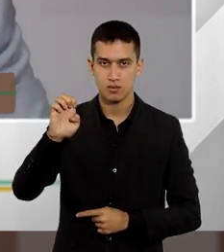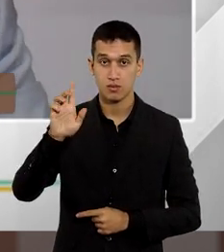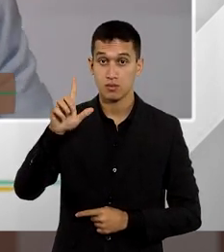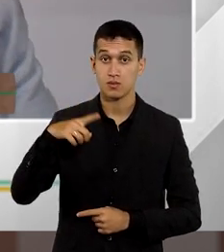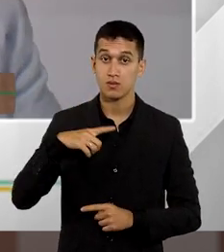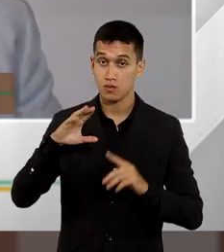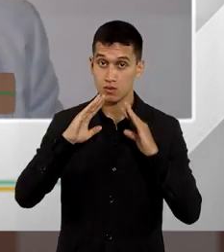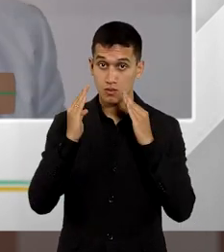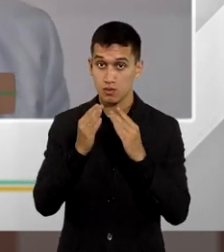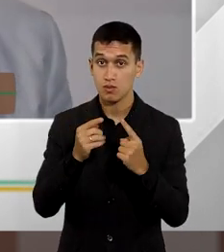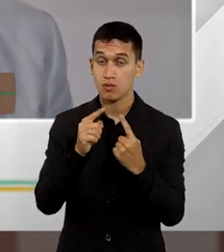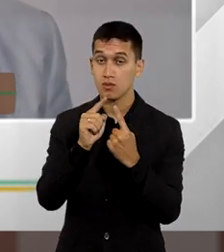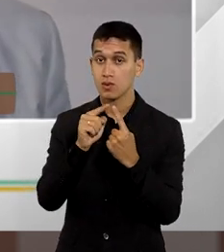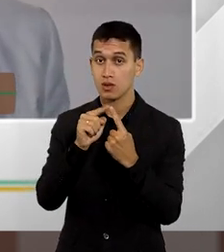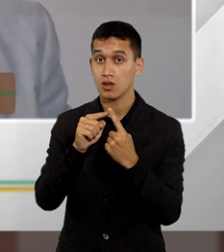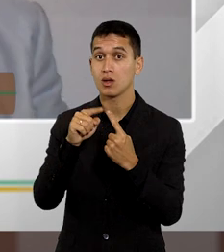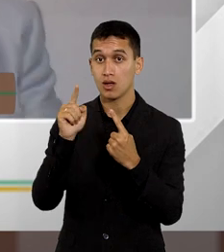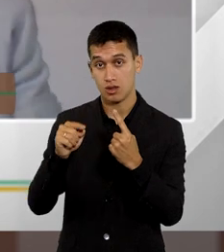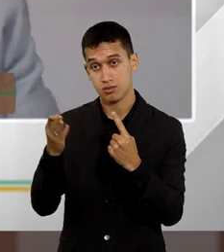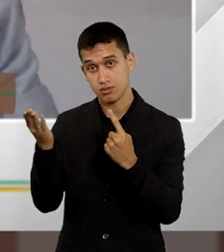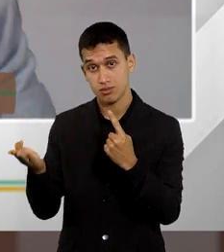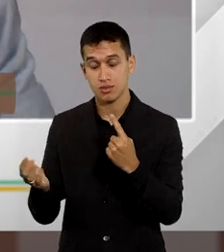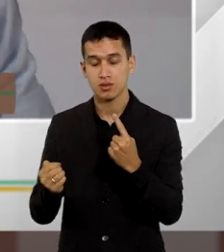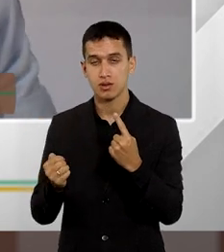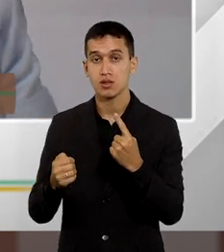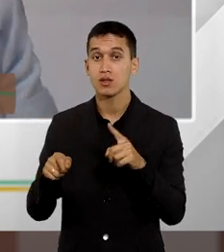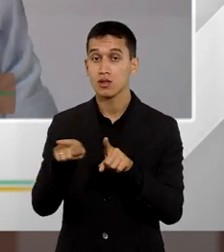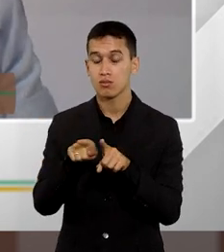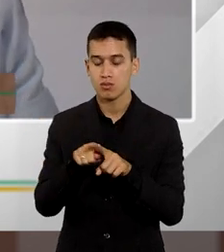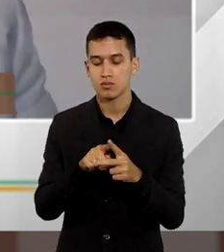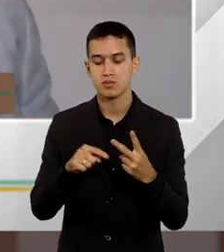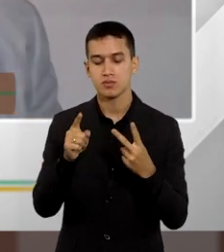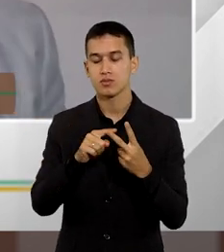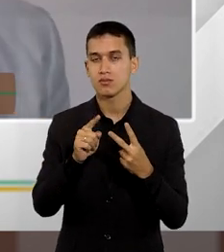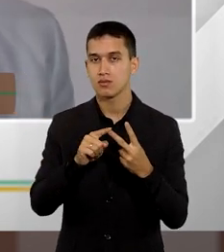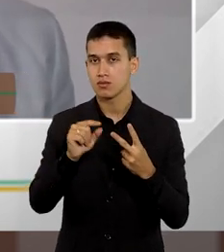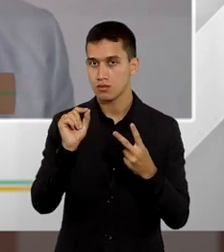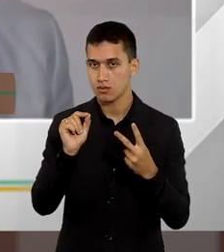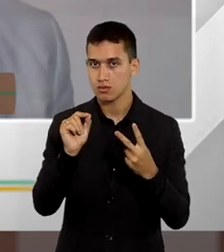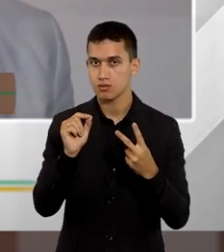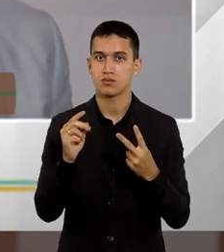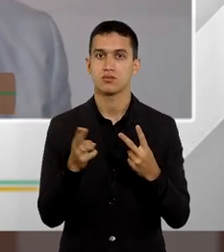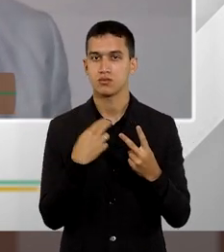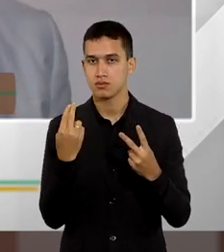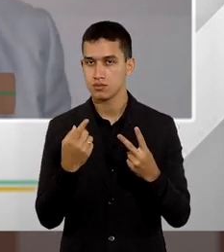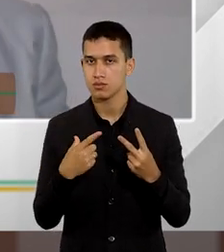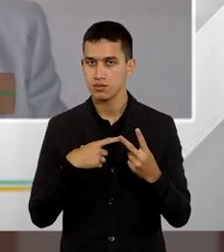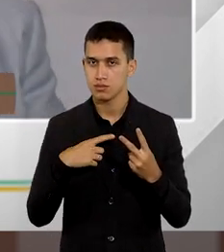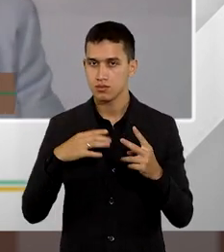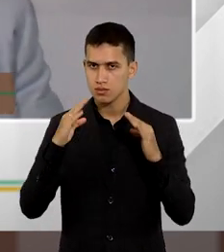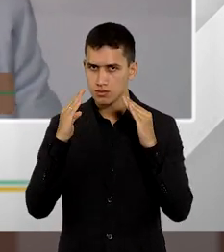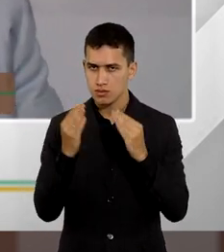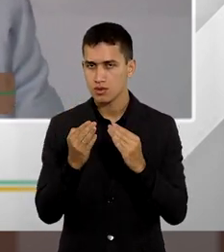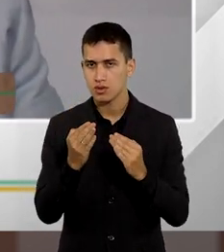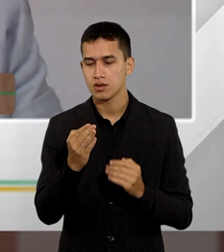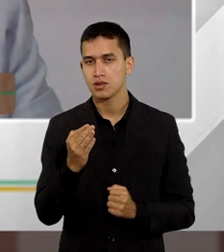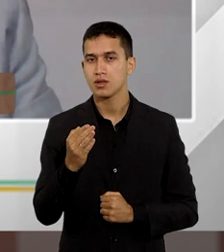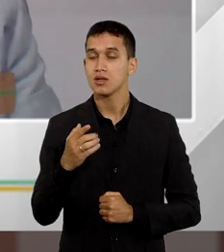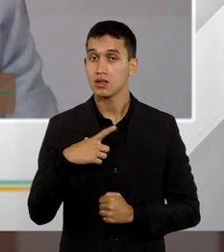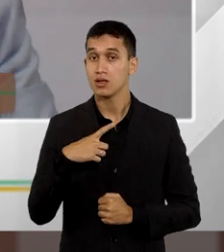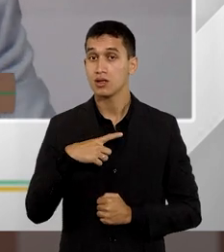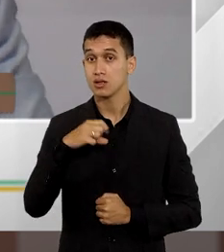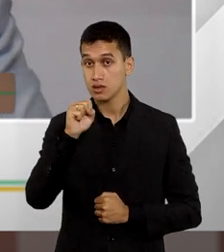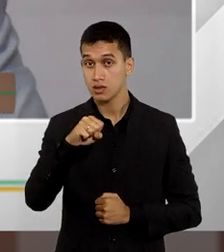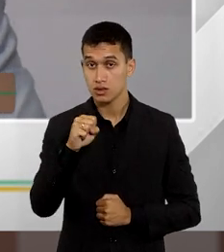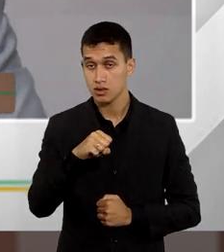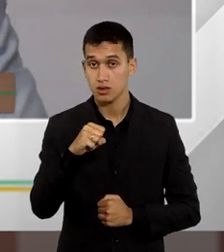primeiro aspecto, que é coibir a litigiosidade. O segundo aspecto é que nós temos também honorária subvencial, que ela tem sim